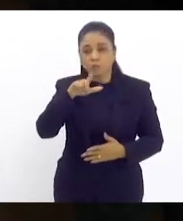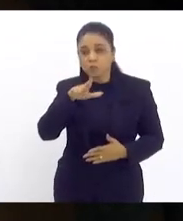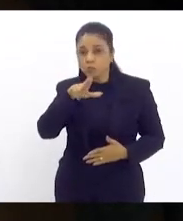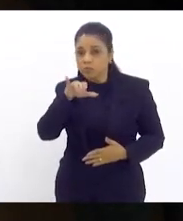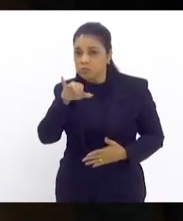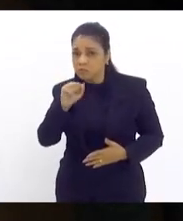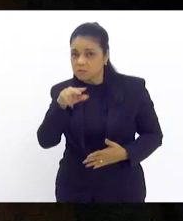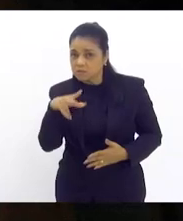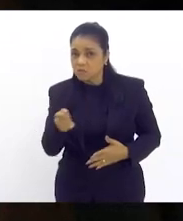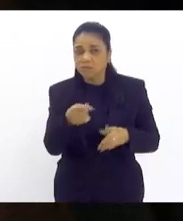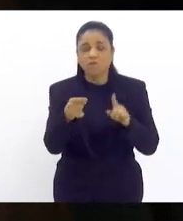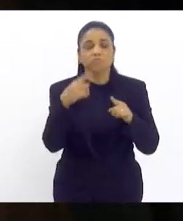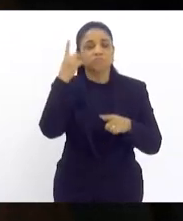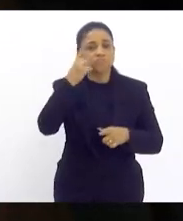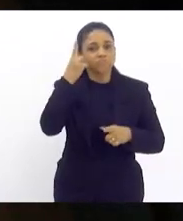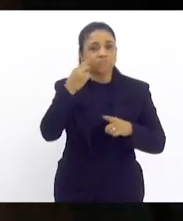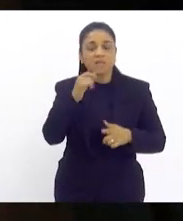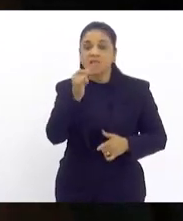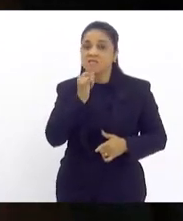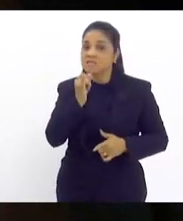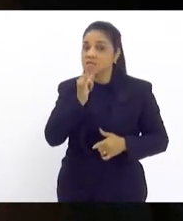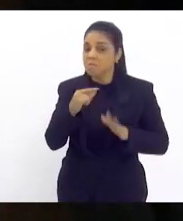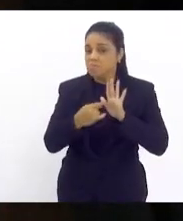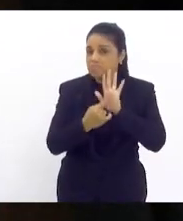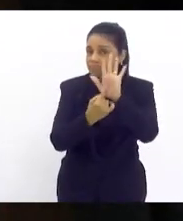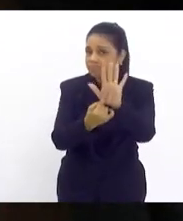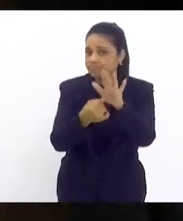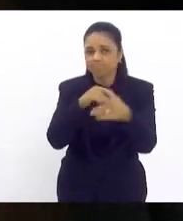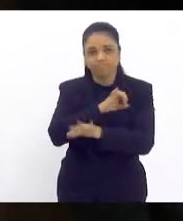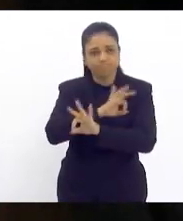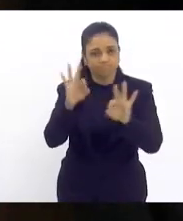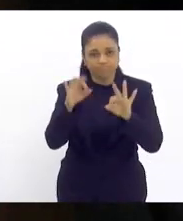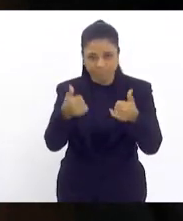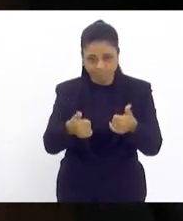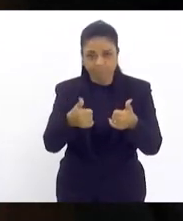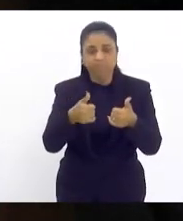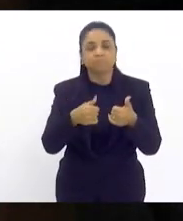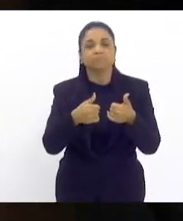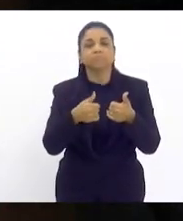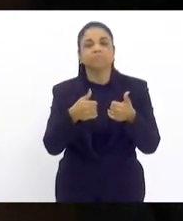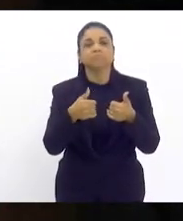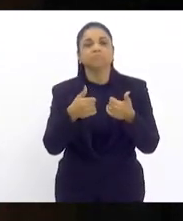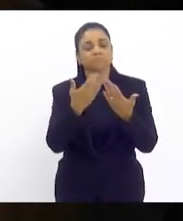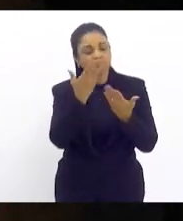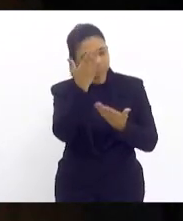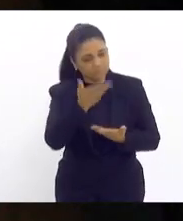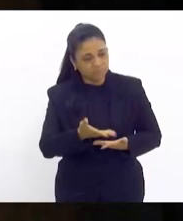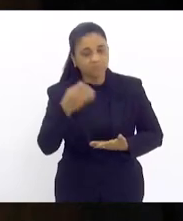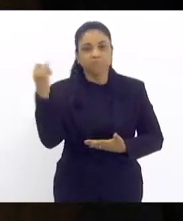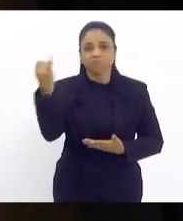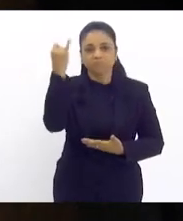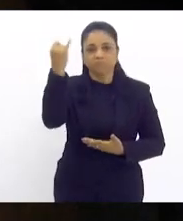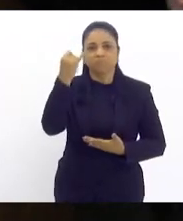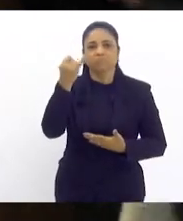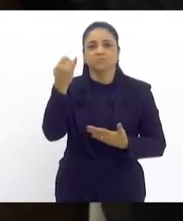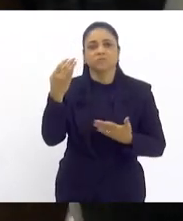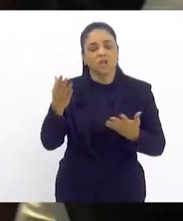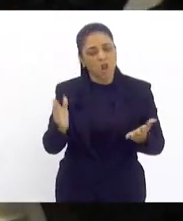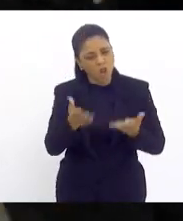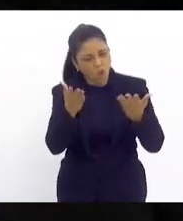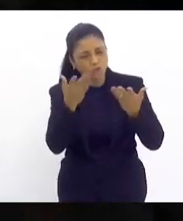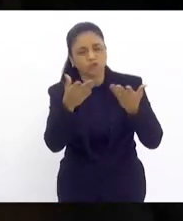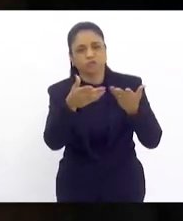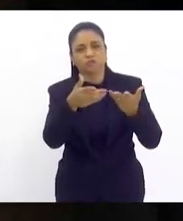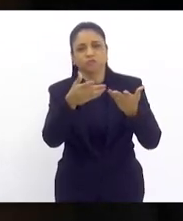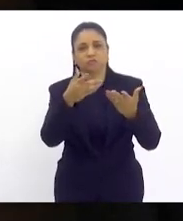legítimo de uma frente parlamentar. é o que a deputada acaba de protocolar. Importante, vossa excelência elogiou a deputada Lucinha